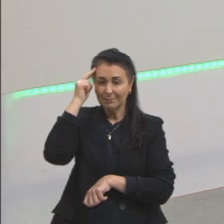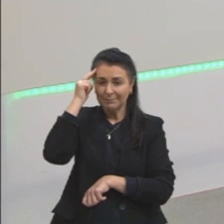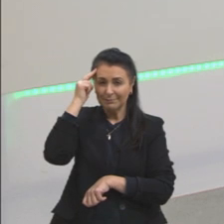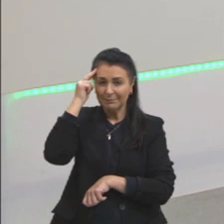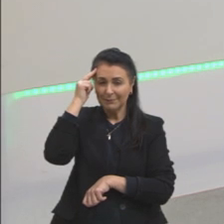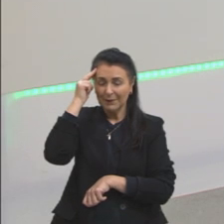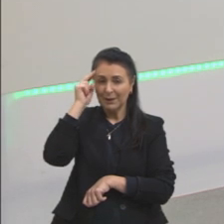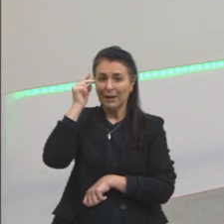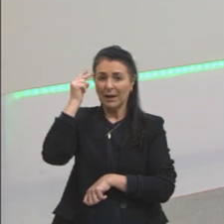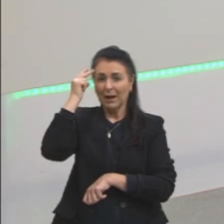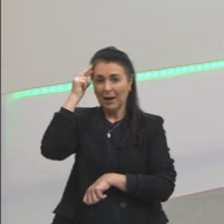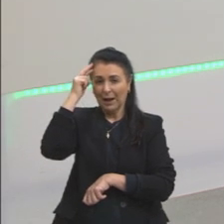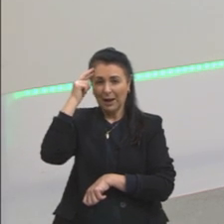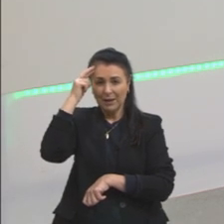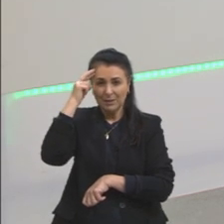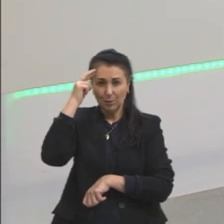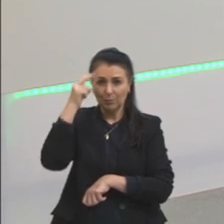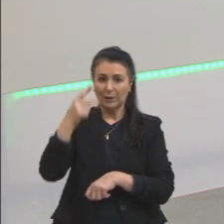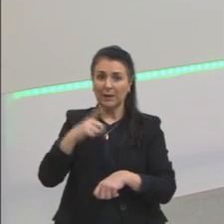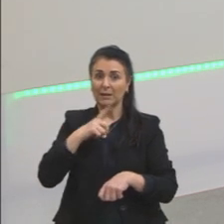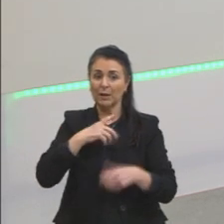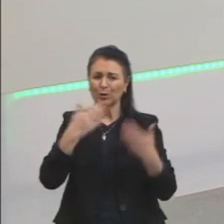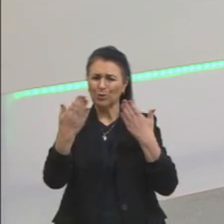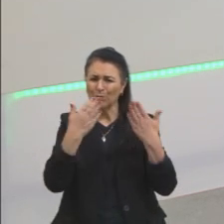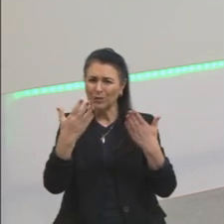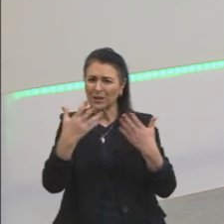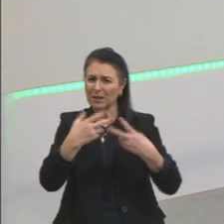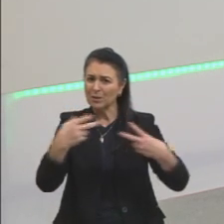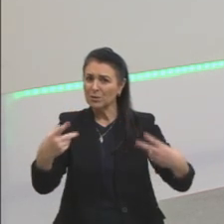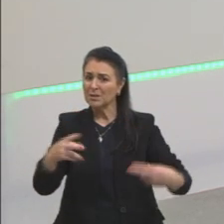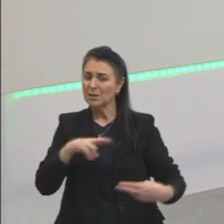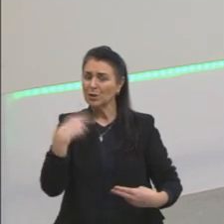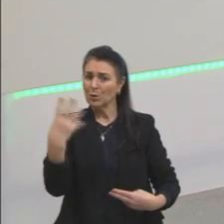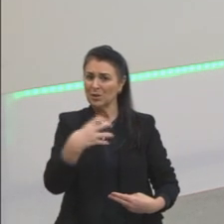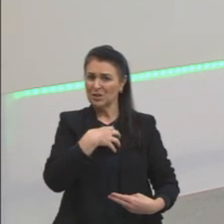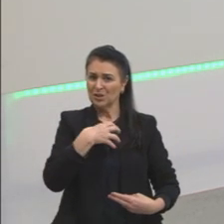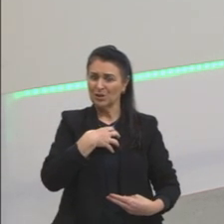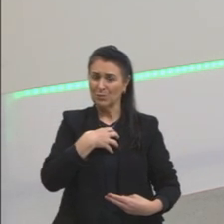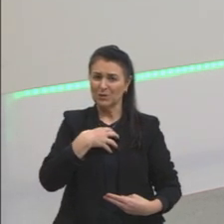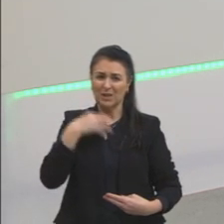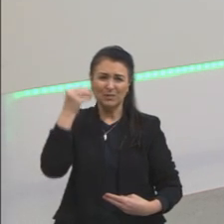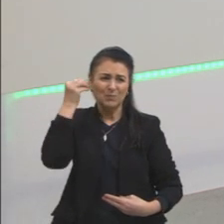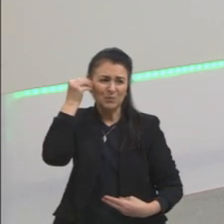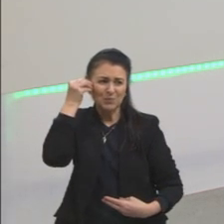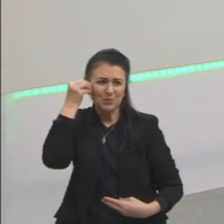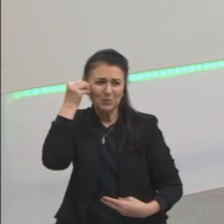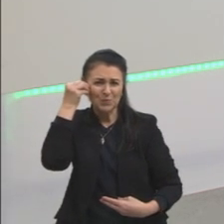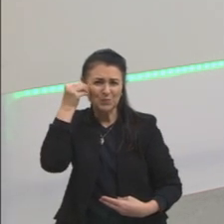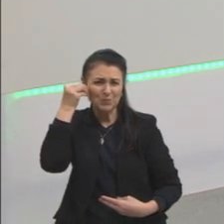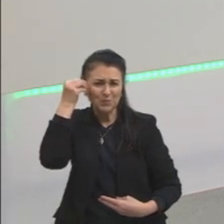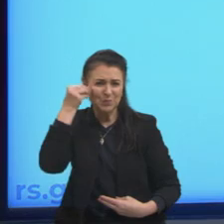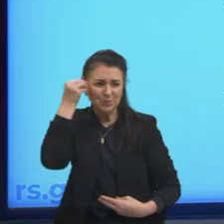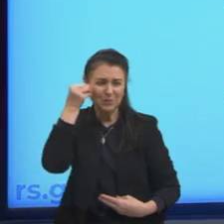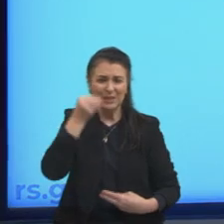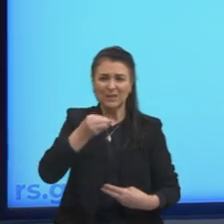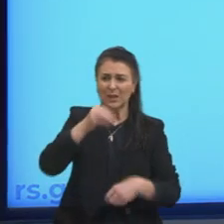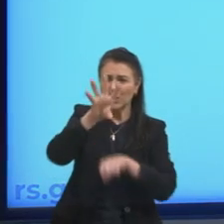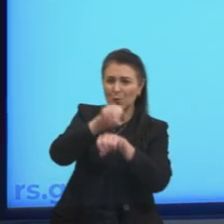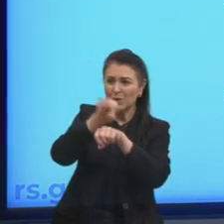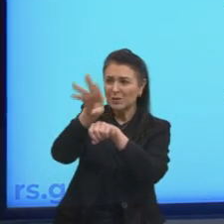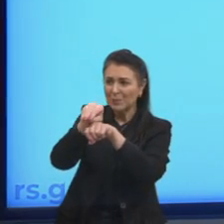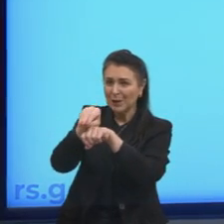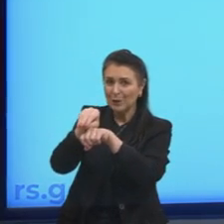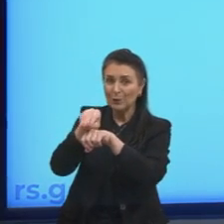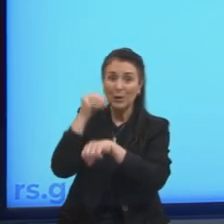descarta, ele duvida dos sentimentos, os nossos sentimentos empíricos. Os sentimentos, esse conhecimento empírico,